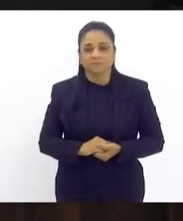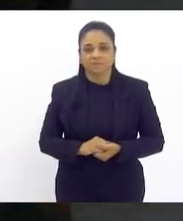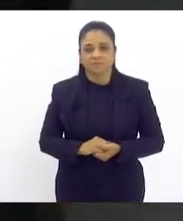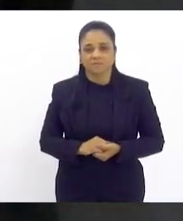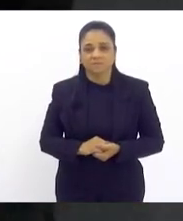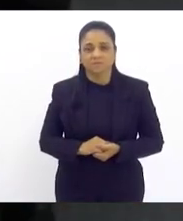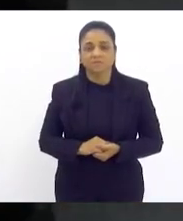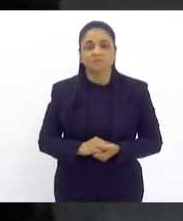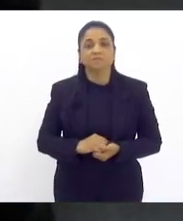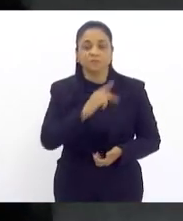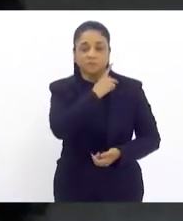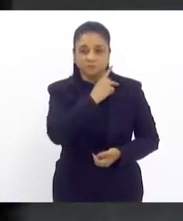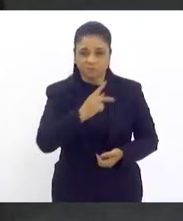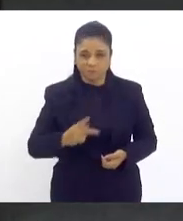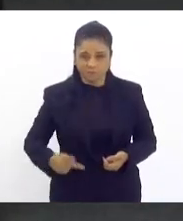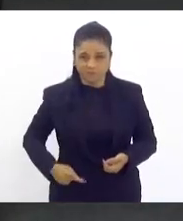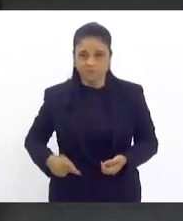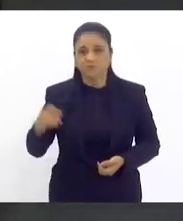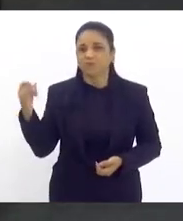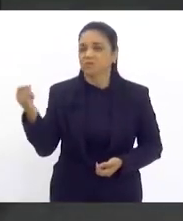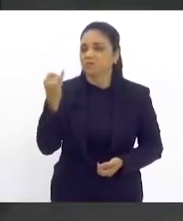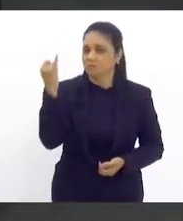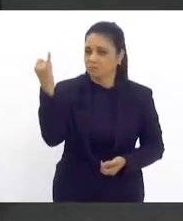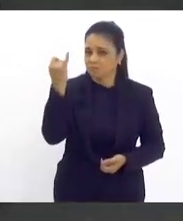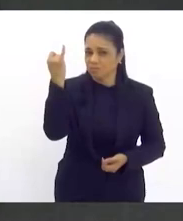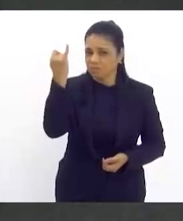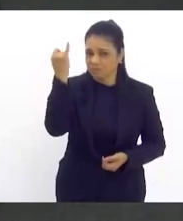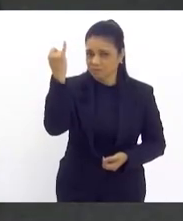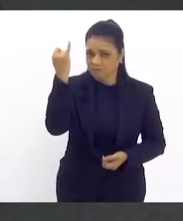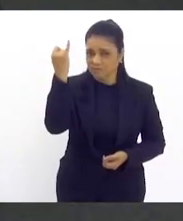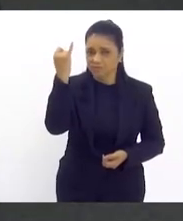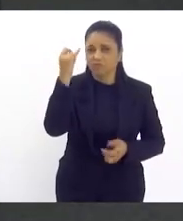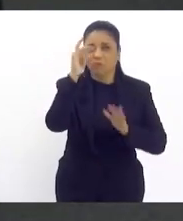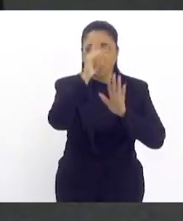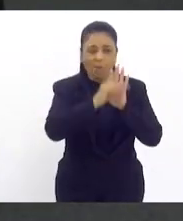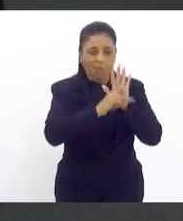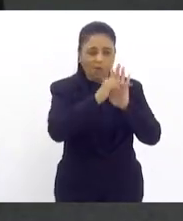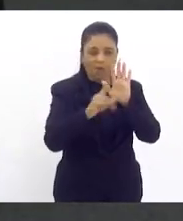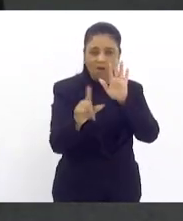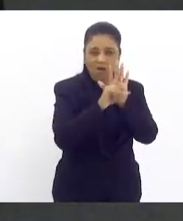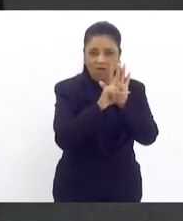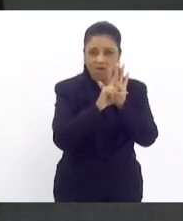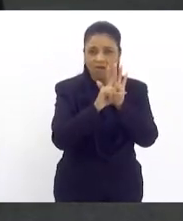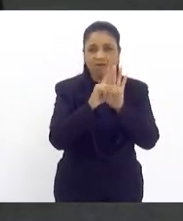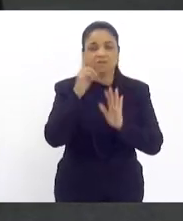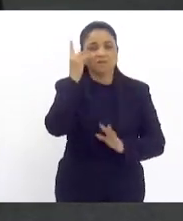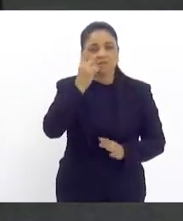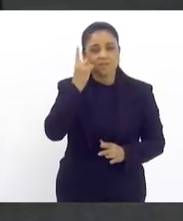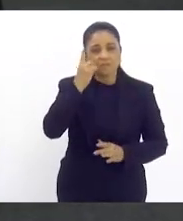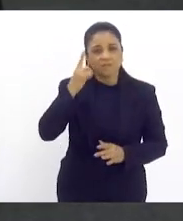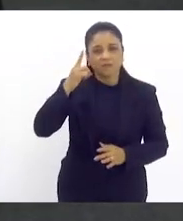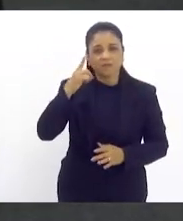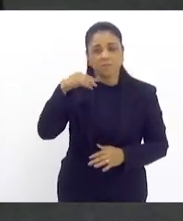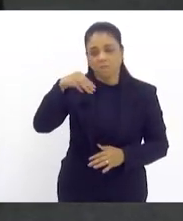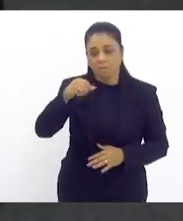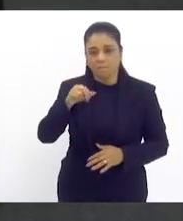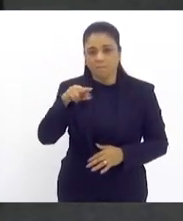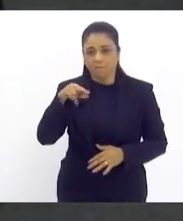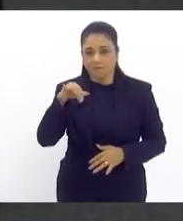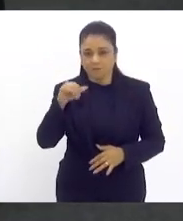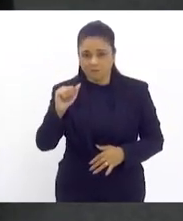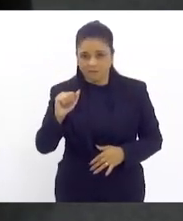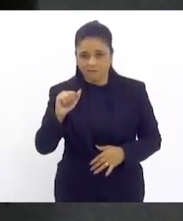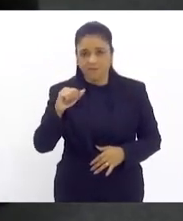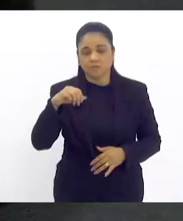Senhor presidente, muito importante o projeto de lei da deputada Marina do MST.